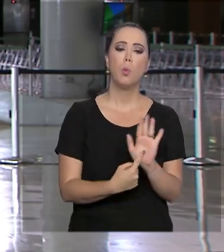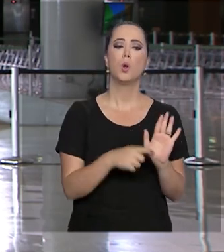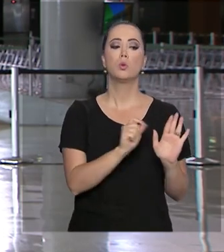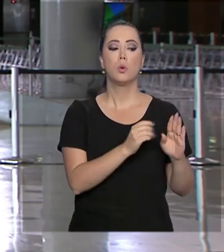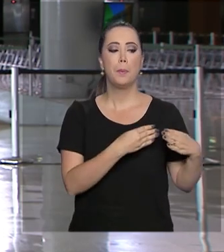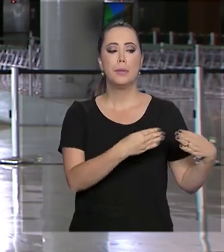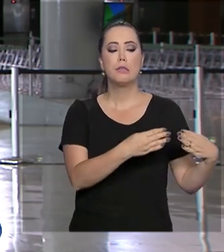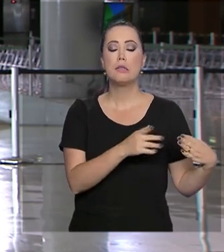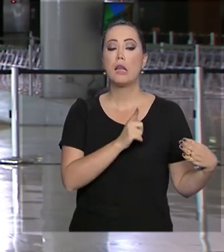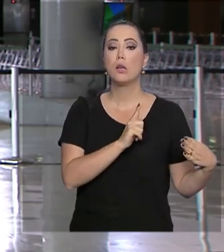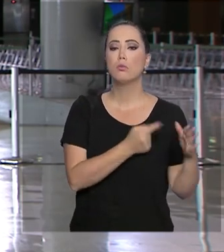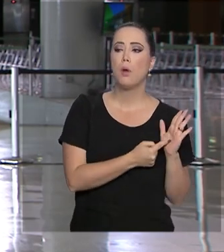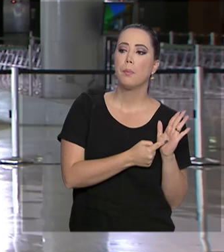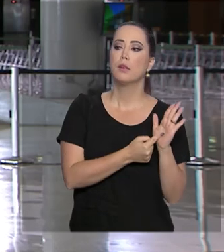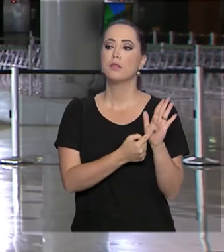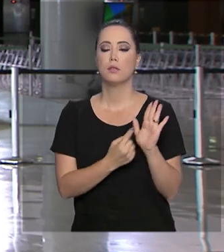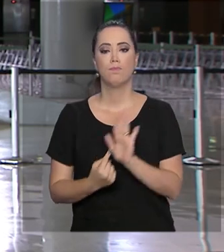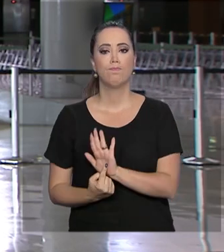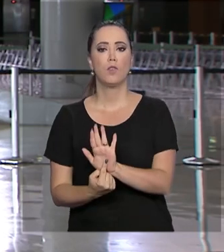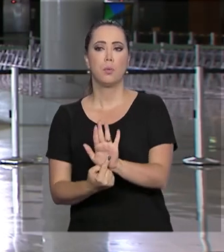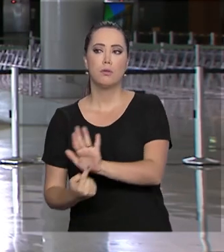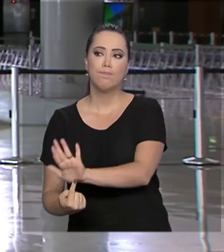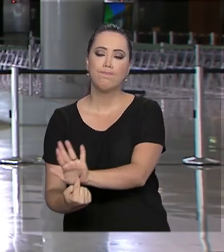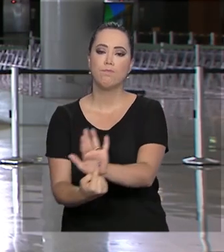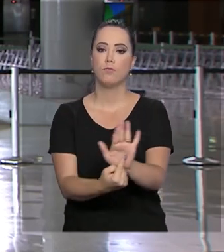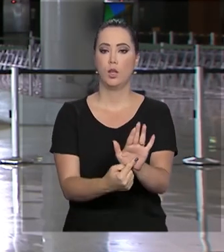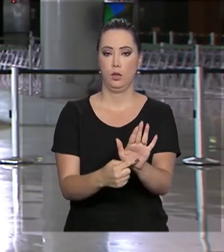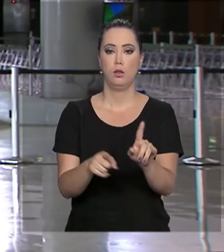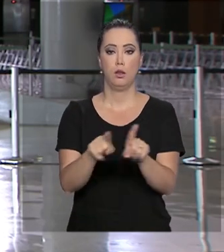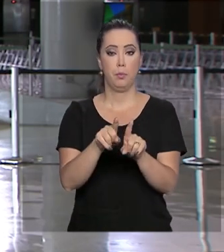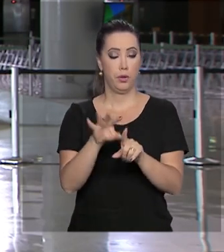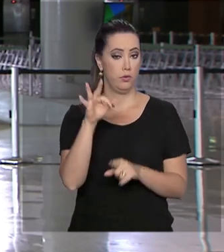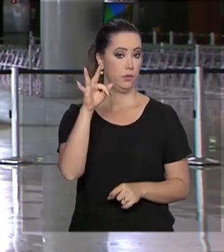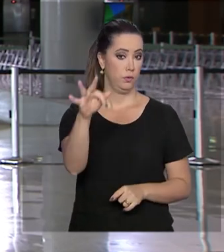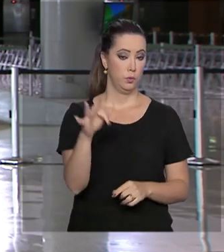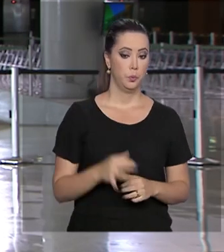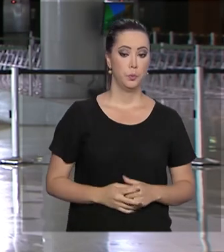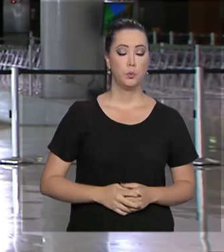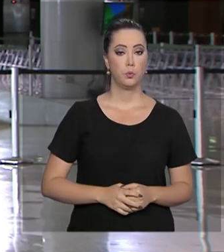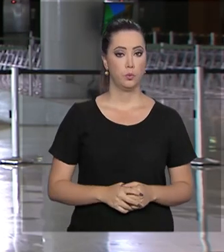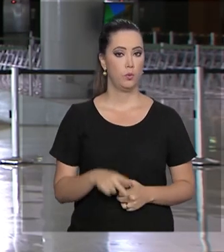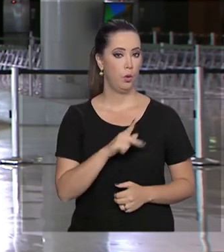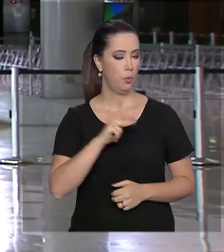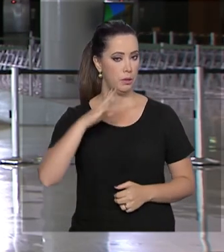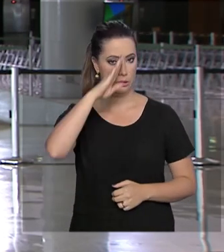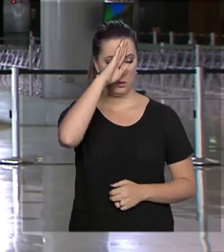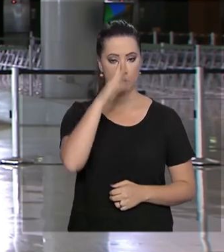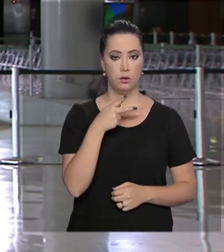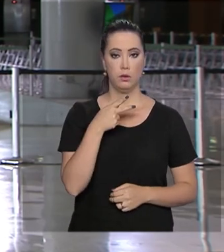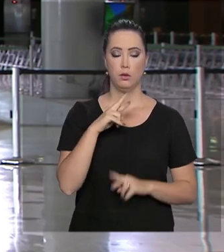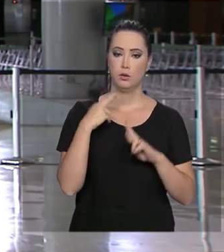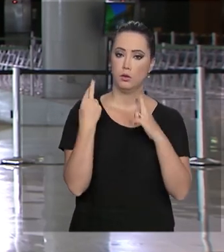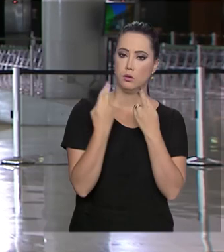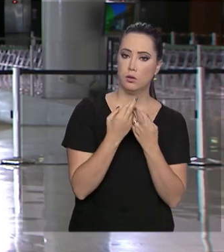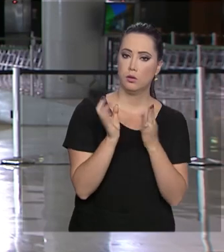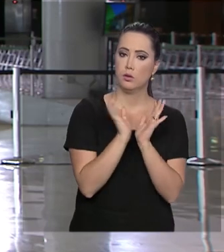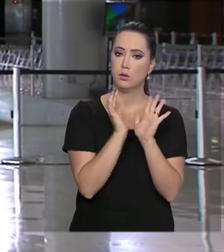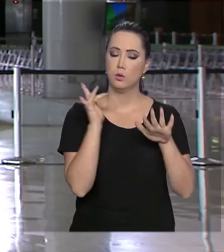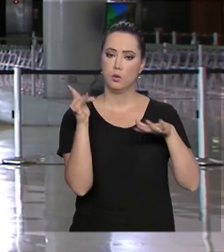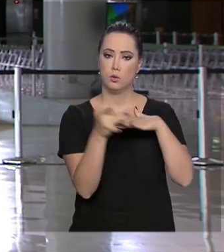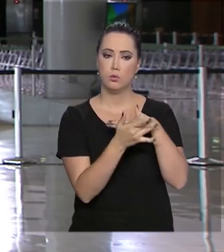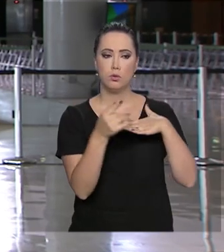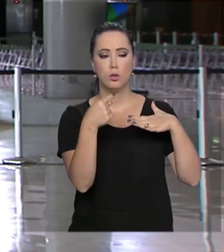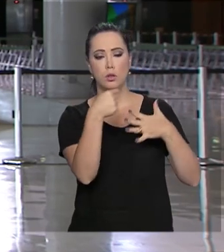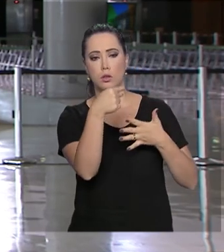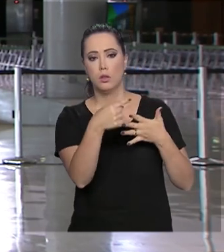feito e discutem também os próximos passos. O presidente Jair Bolsonaro, pelas redes sociais, citou algumas medidas